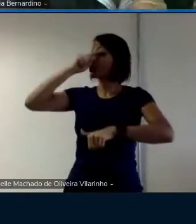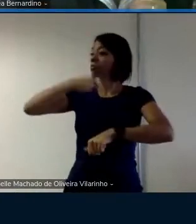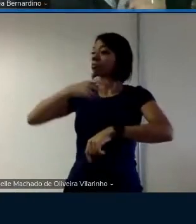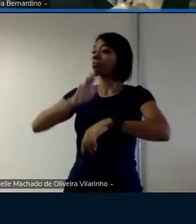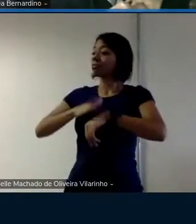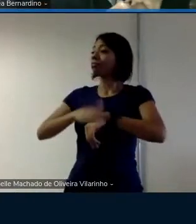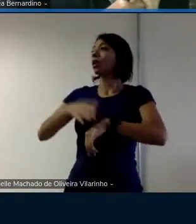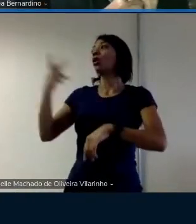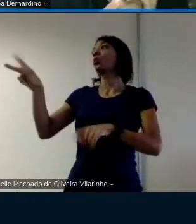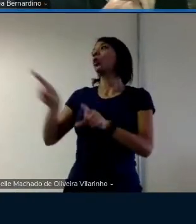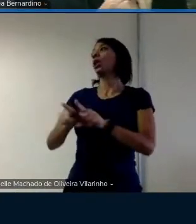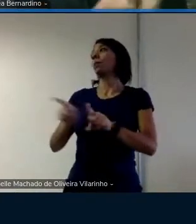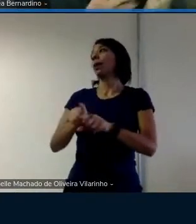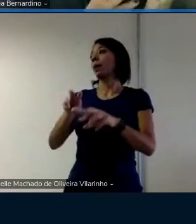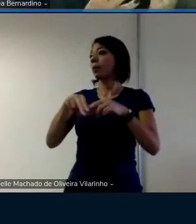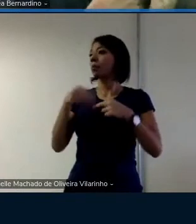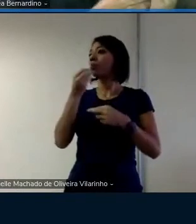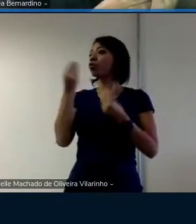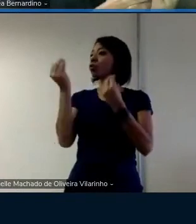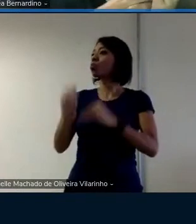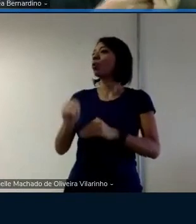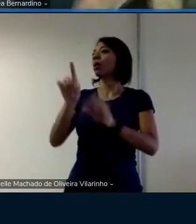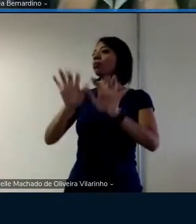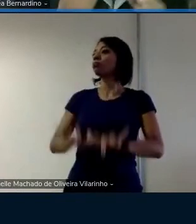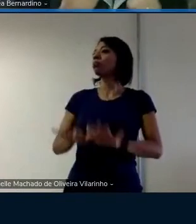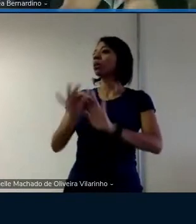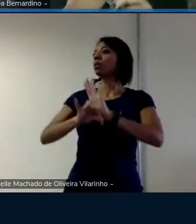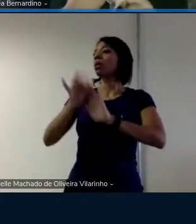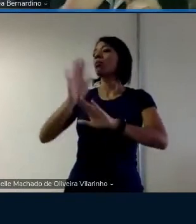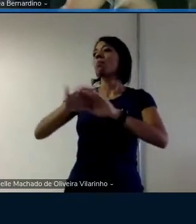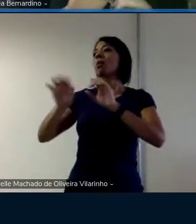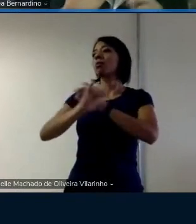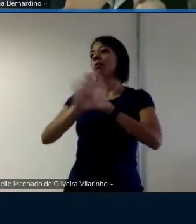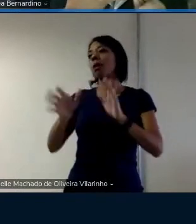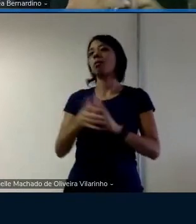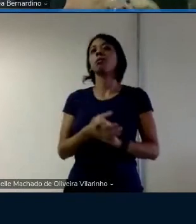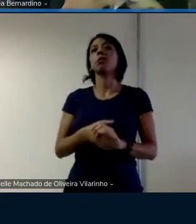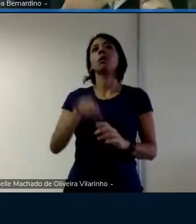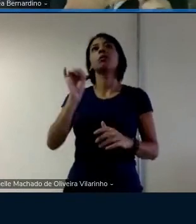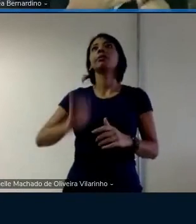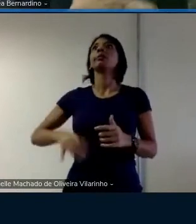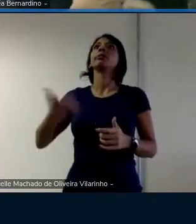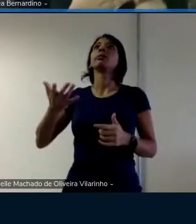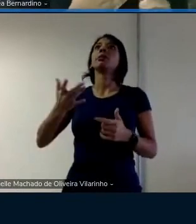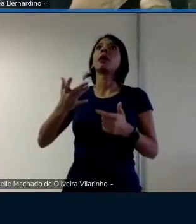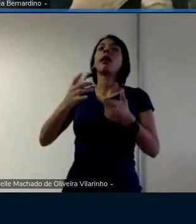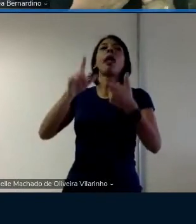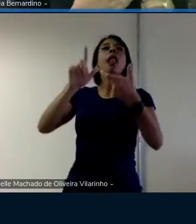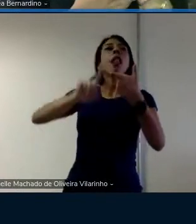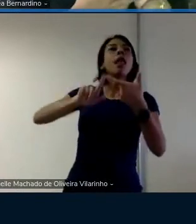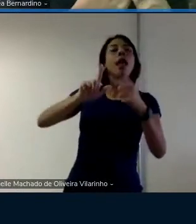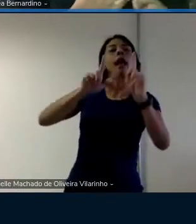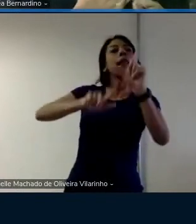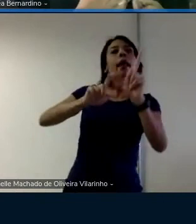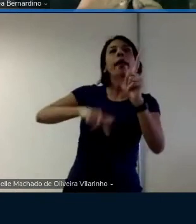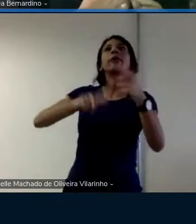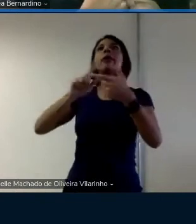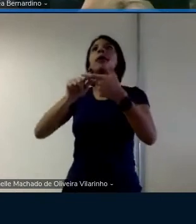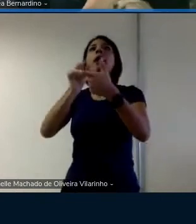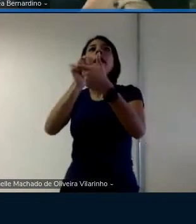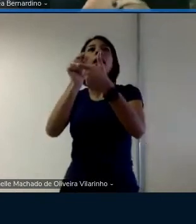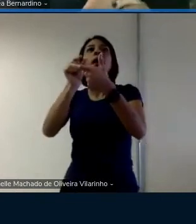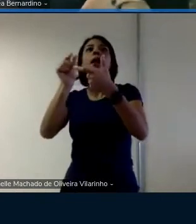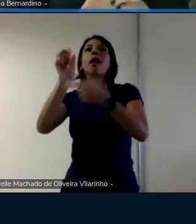que né? eles poderiam ficar sem saber se é letras sílaba morfema tá?